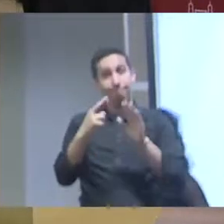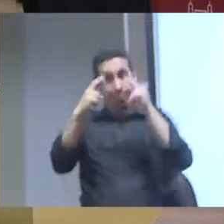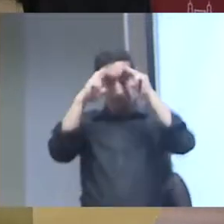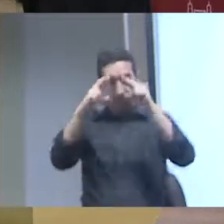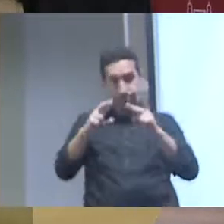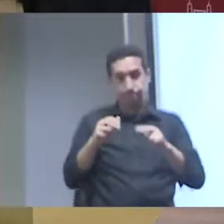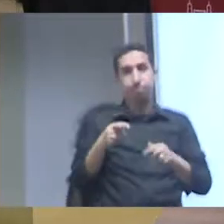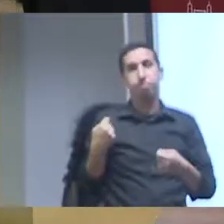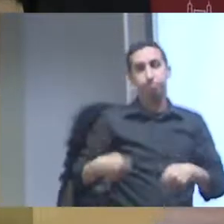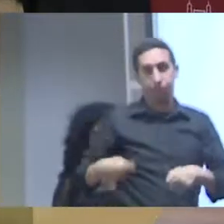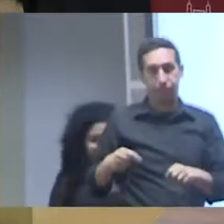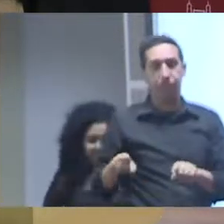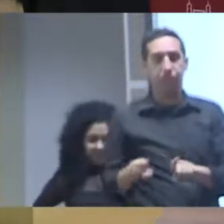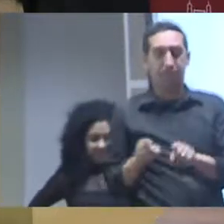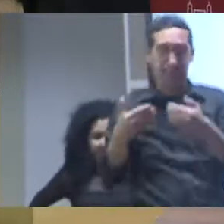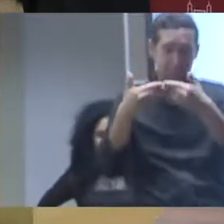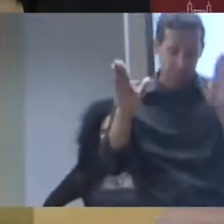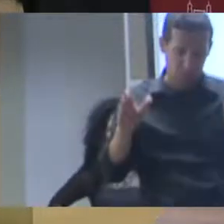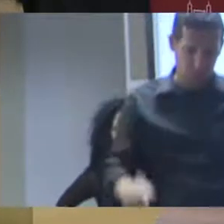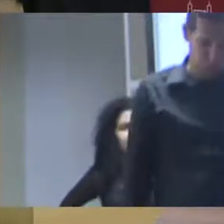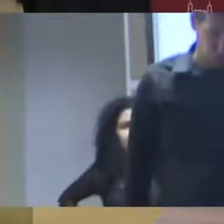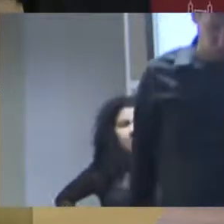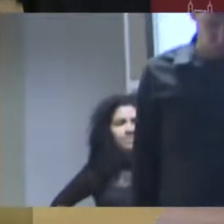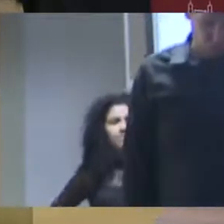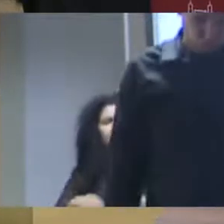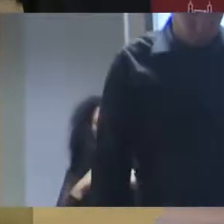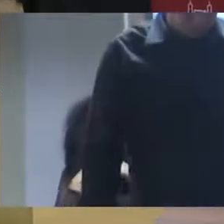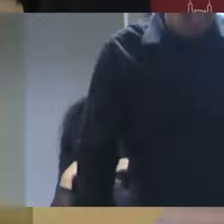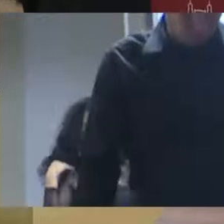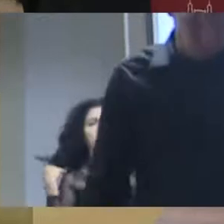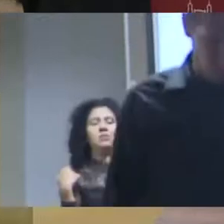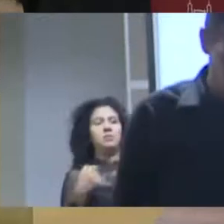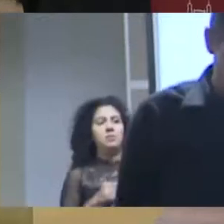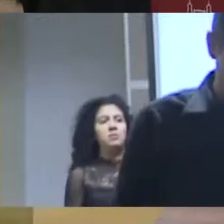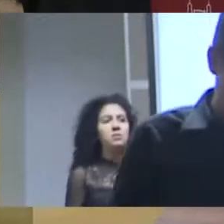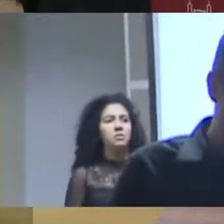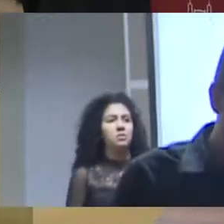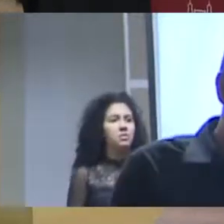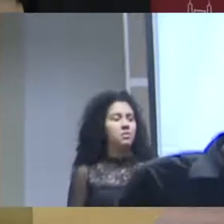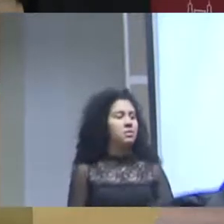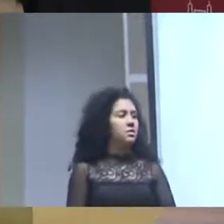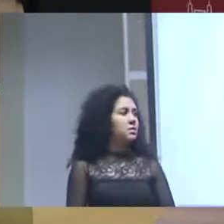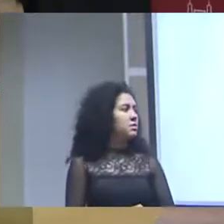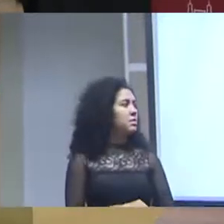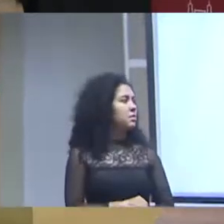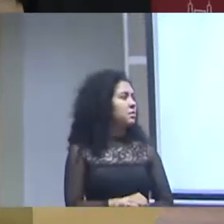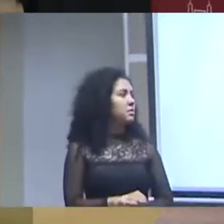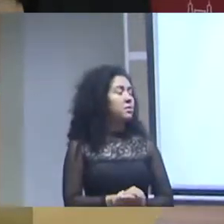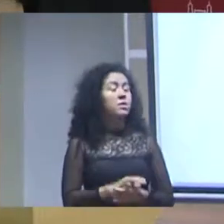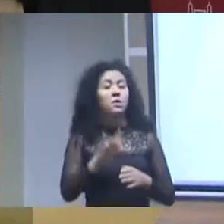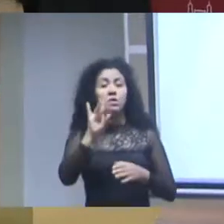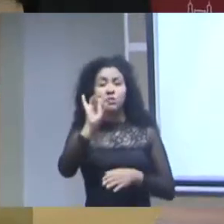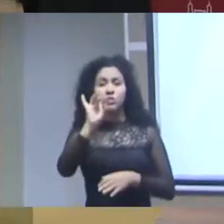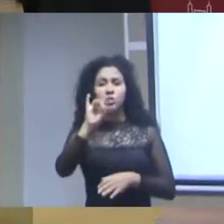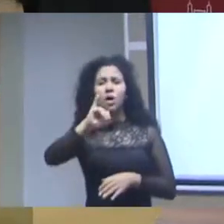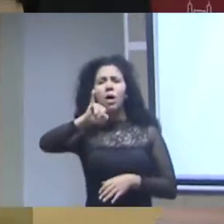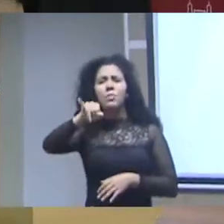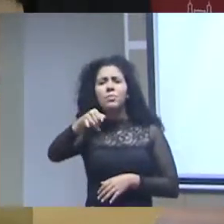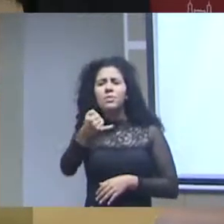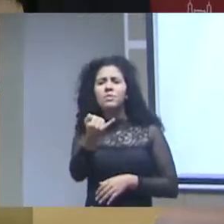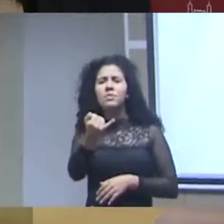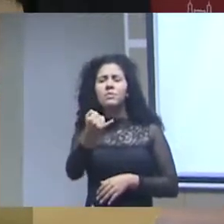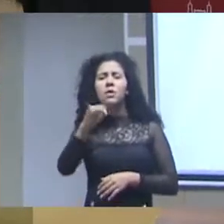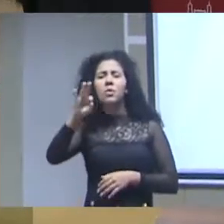se eu só aproveitar a oportunidade um minutinho que é assim com relação a essa questão isso é uma questão muito cultural também do nosso medo de